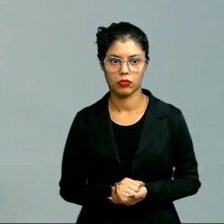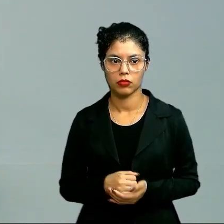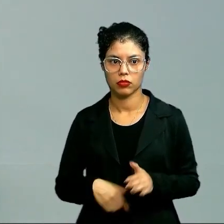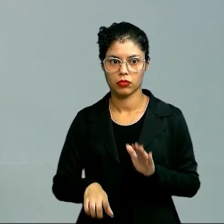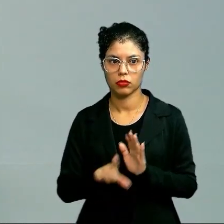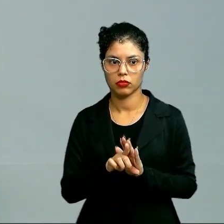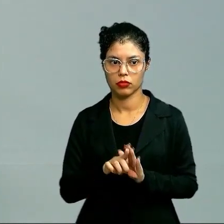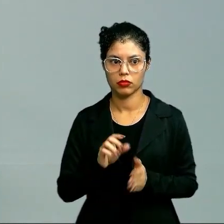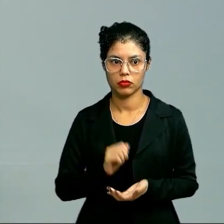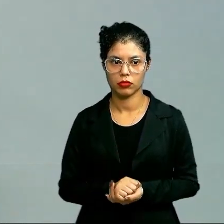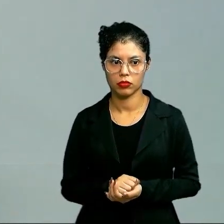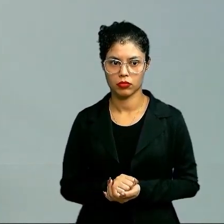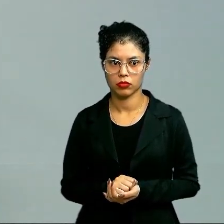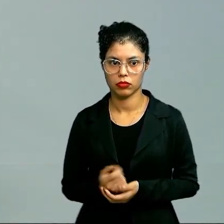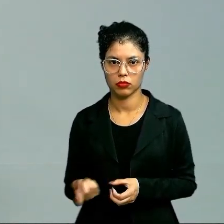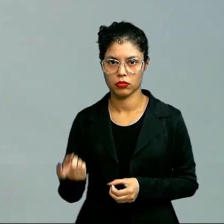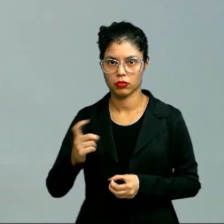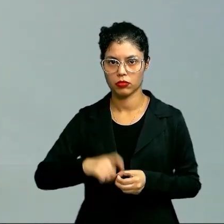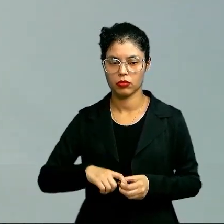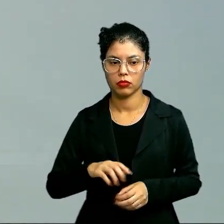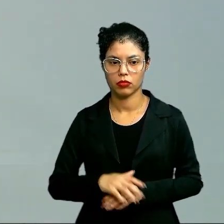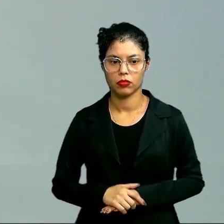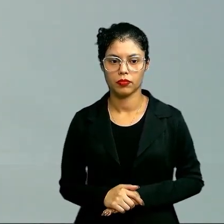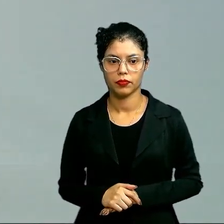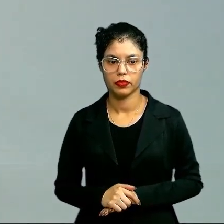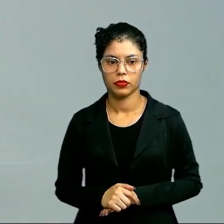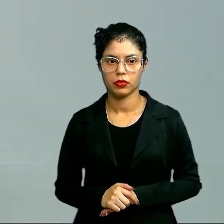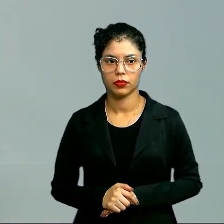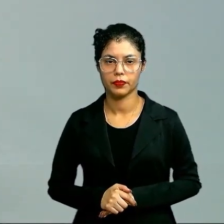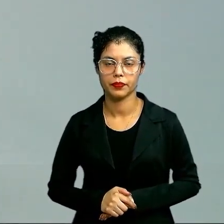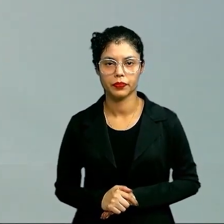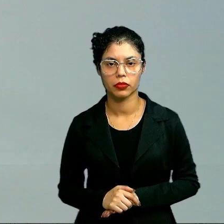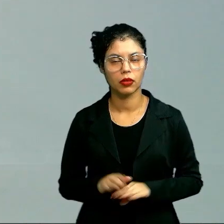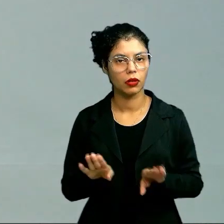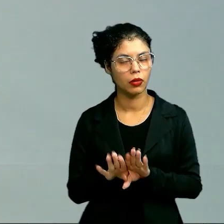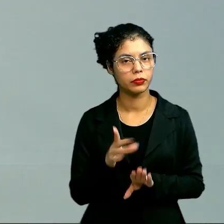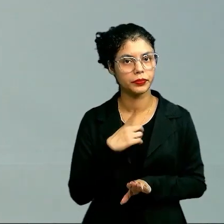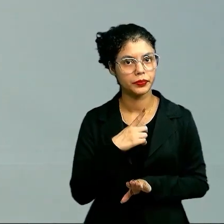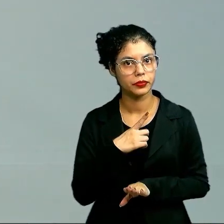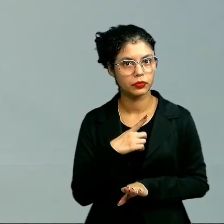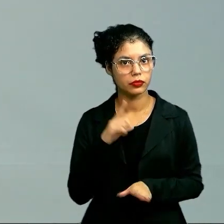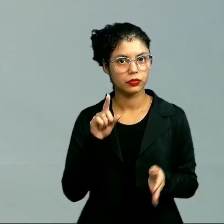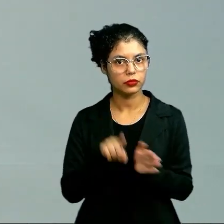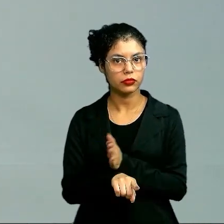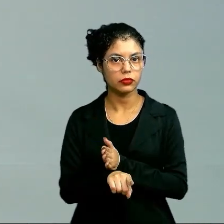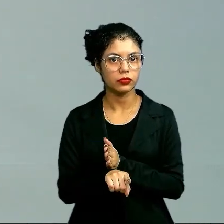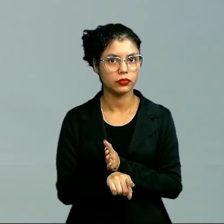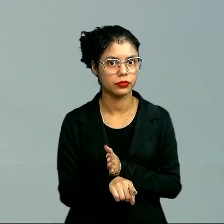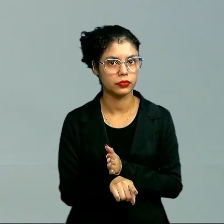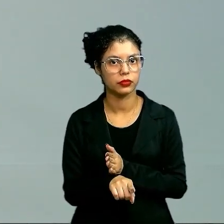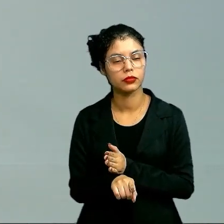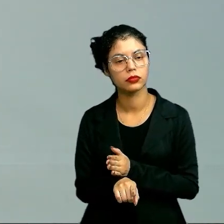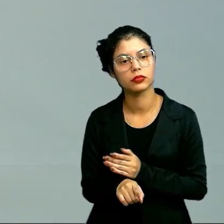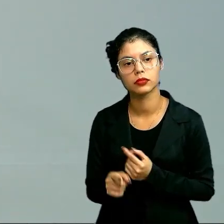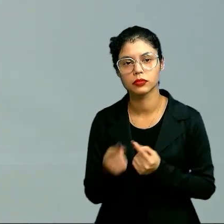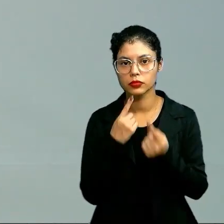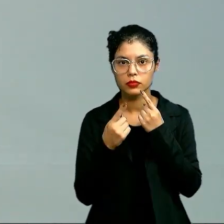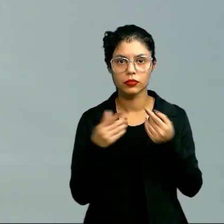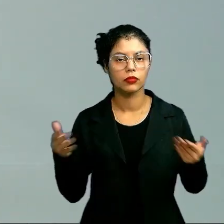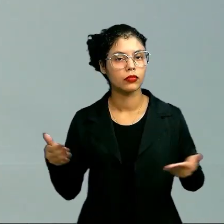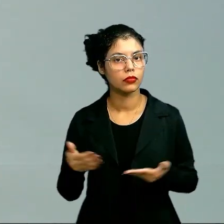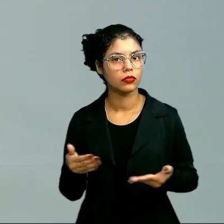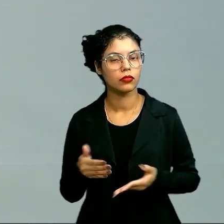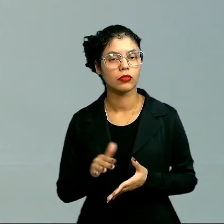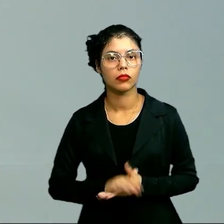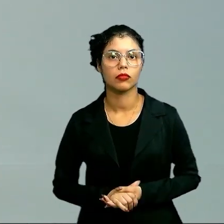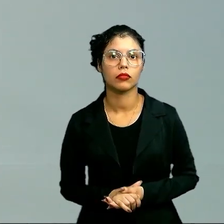lei do eterno retorno. Então, agora, nós também temos uma questão que está fundamentada nesse discurso de hoje